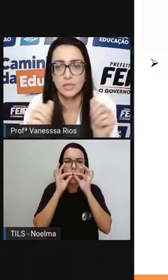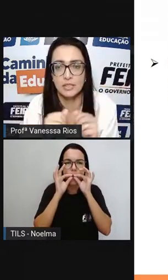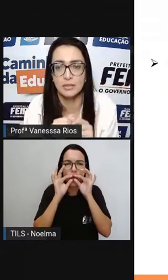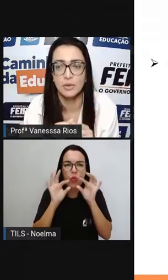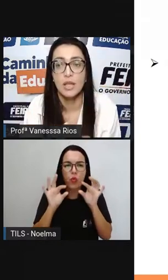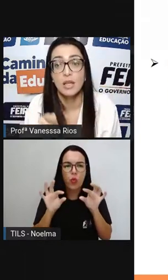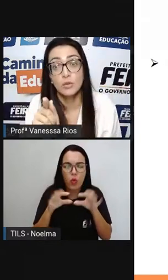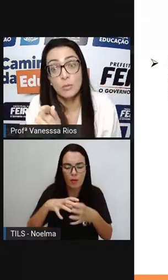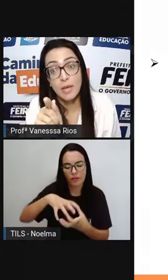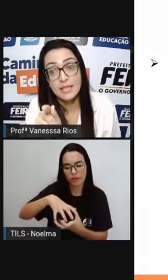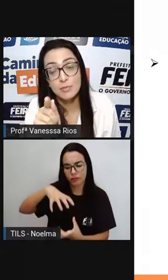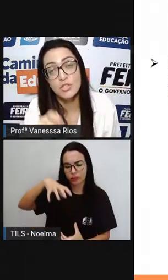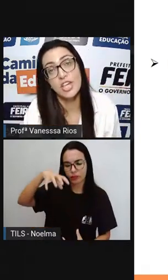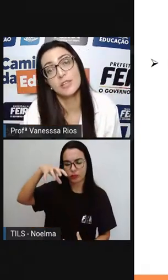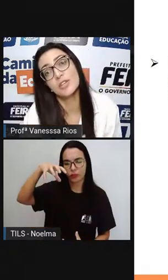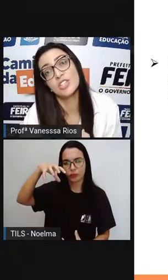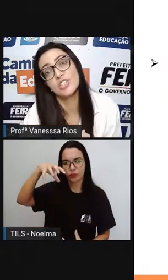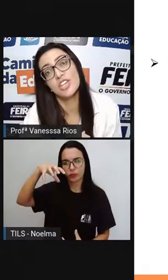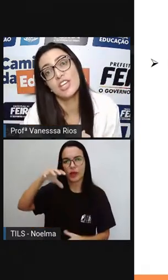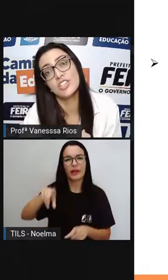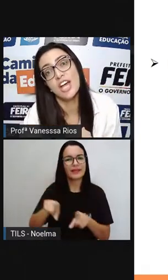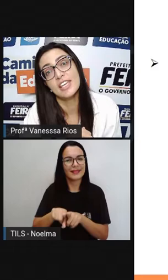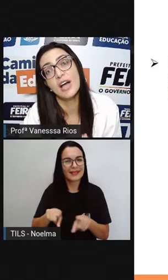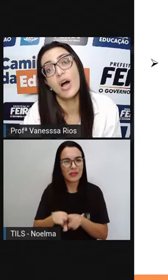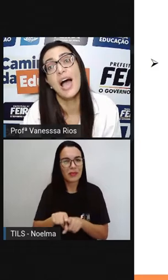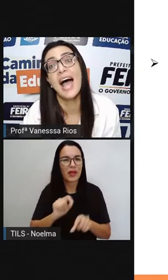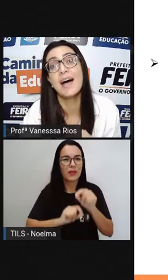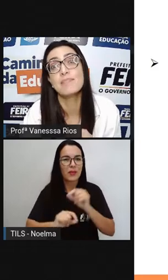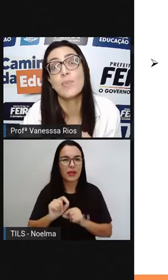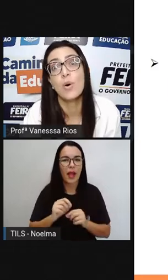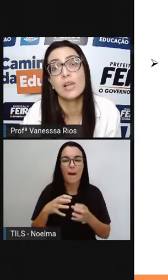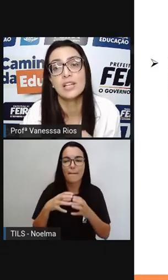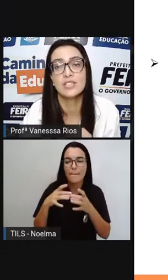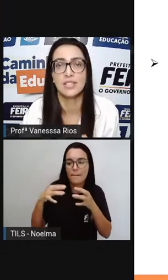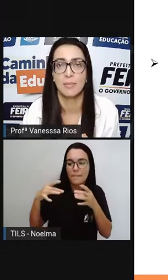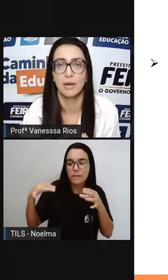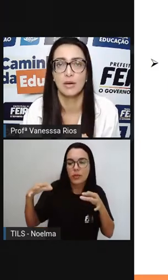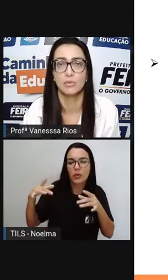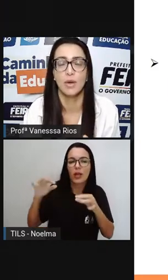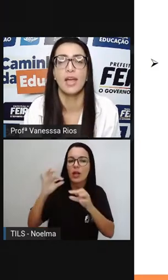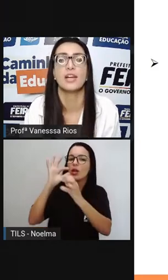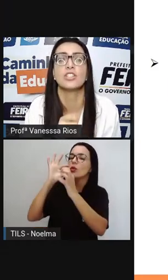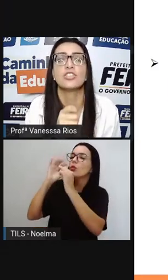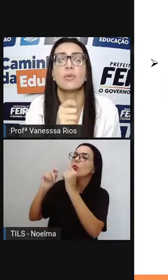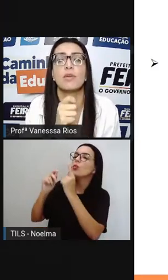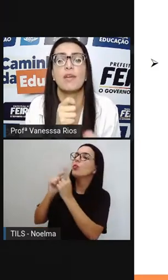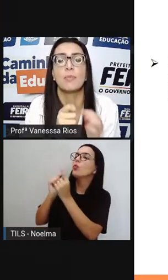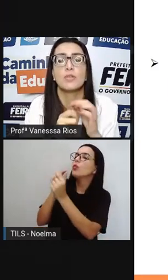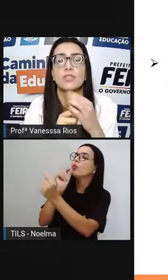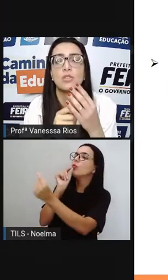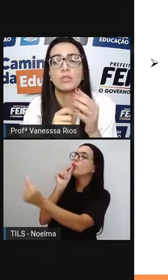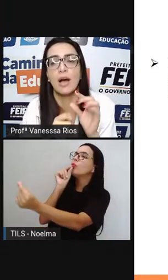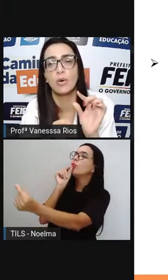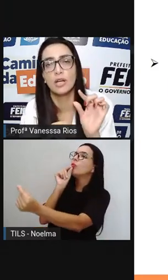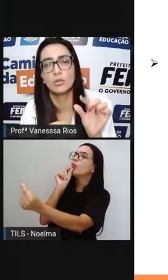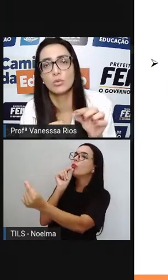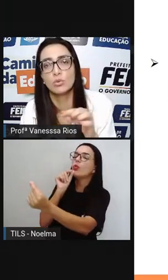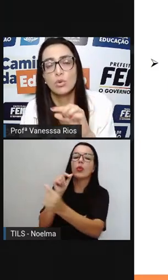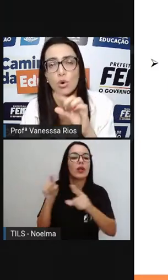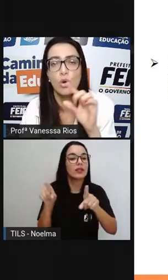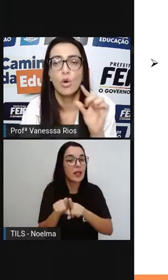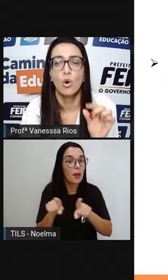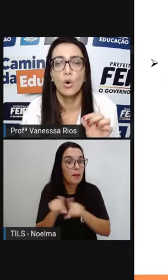assoprando. Do mesmo jeito, a gente enche aí, ó, a bolha de sabão, não é? A gente também vai posicionar o